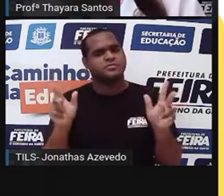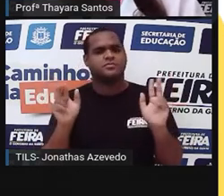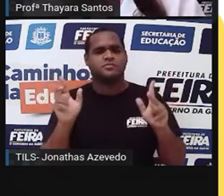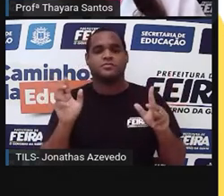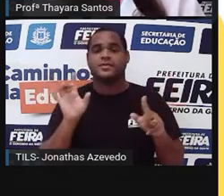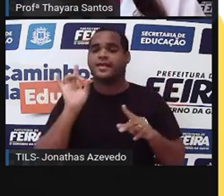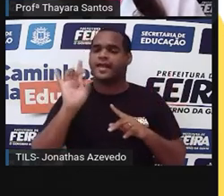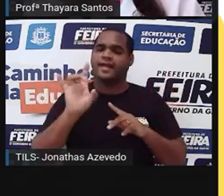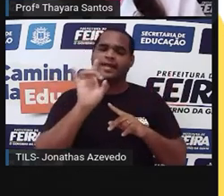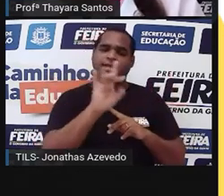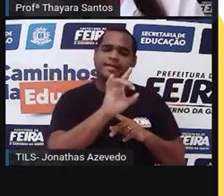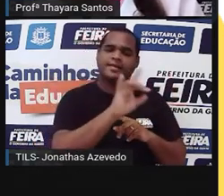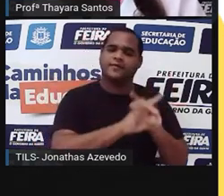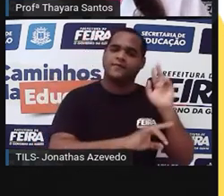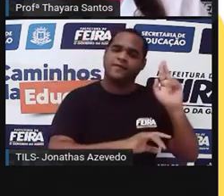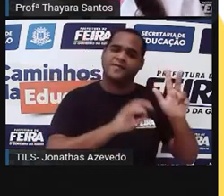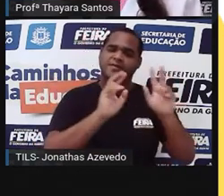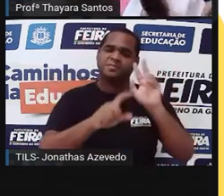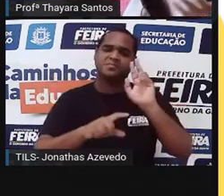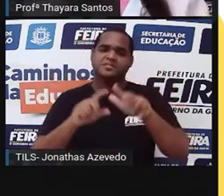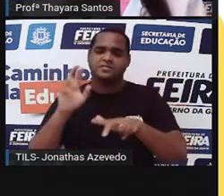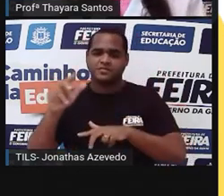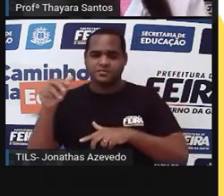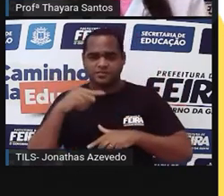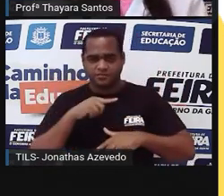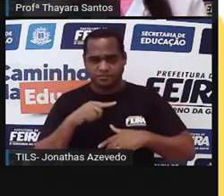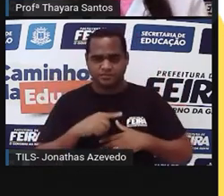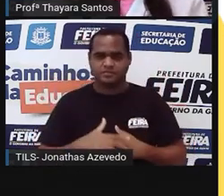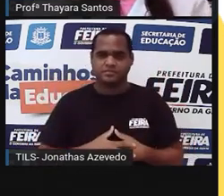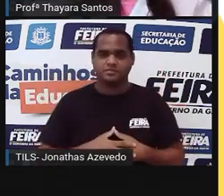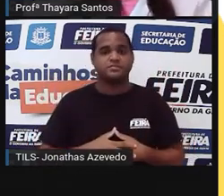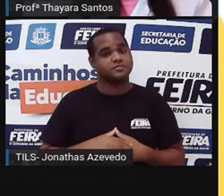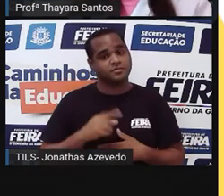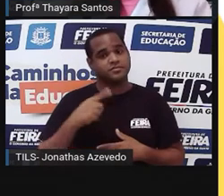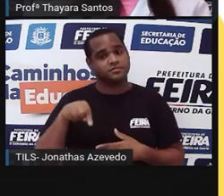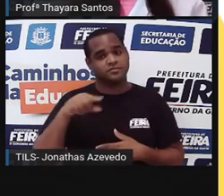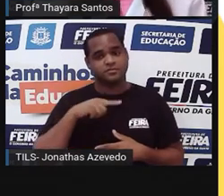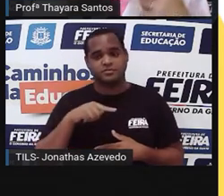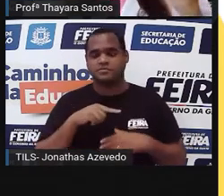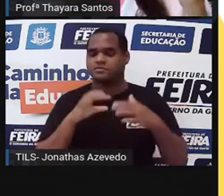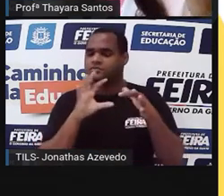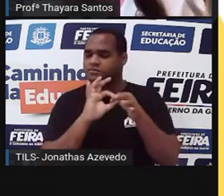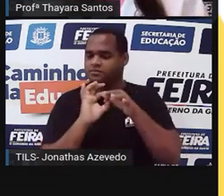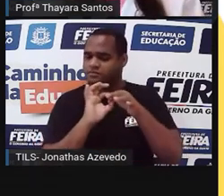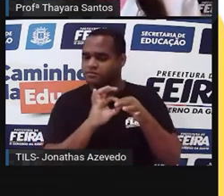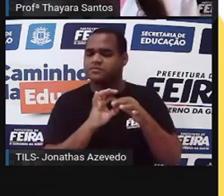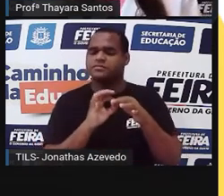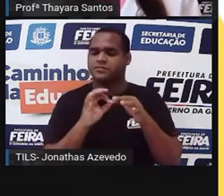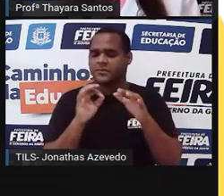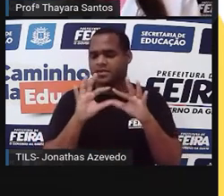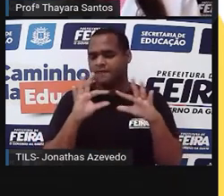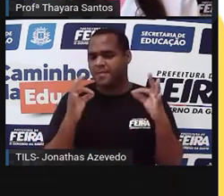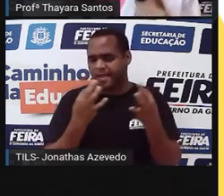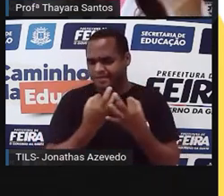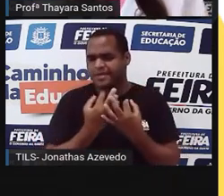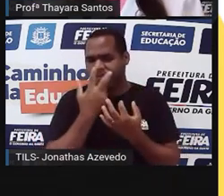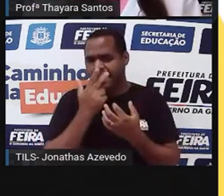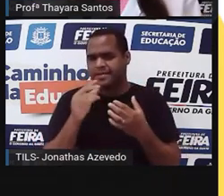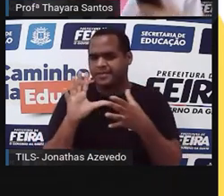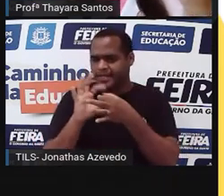Cada um é uma linhagem diferente. Então nós temos, sim, um grau de parentesco com os macacos, isso daí já é